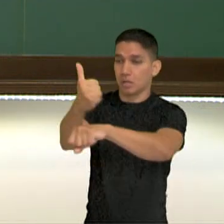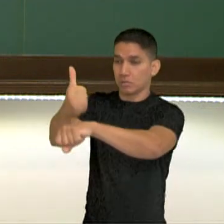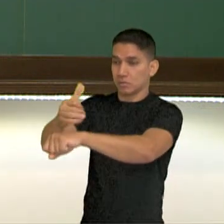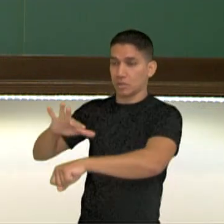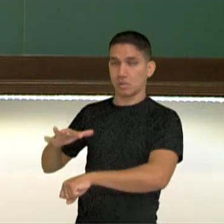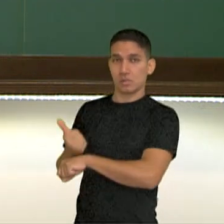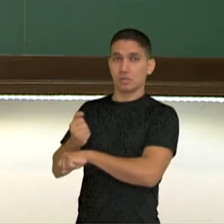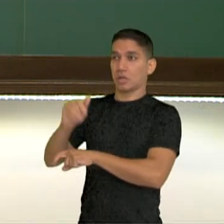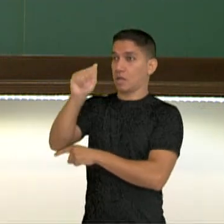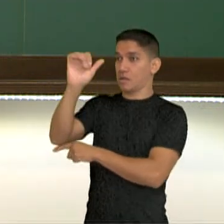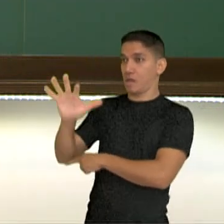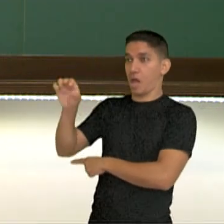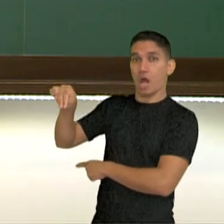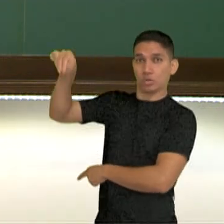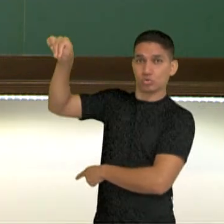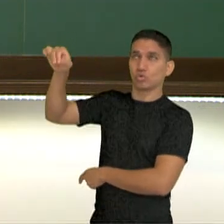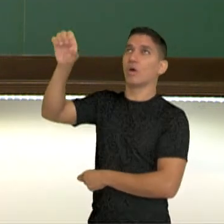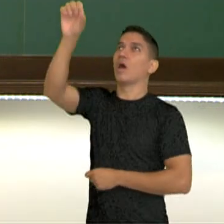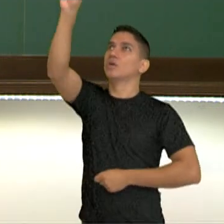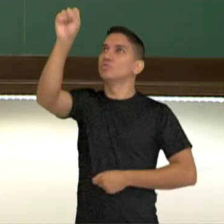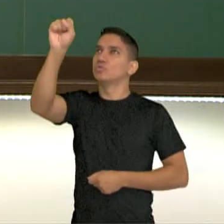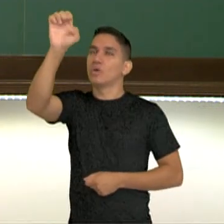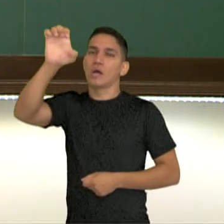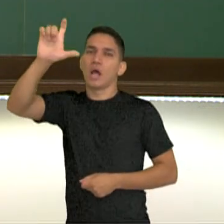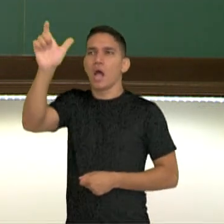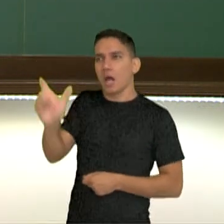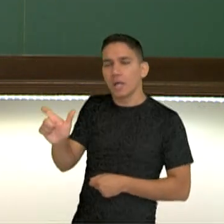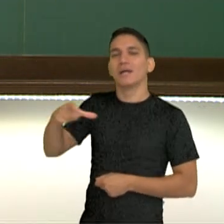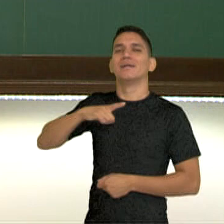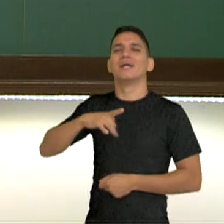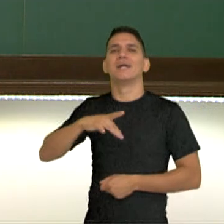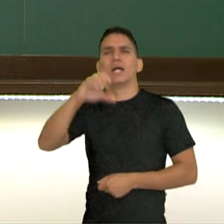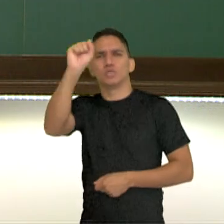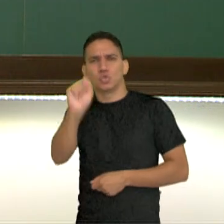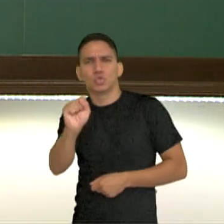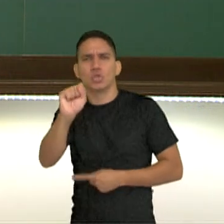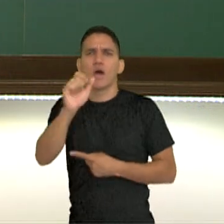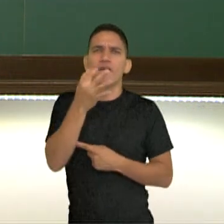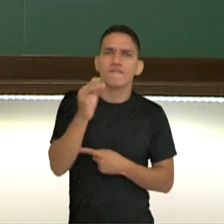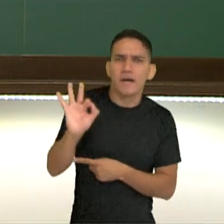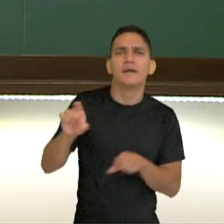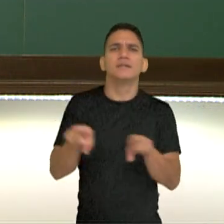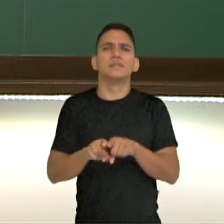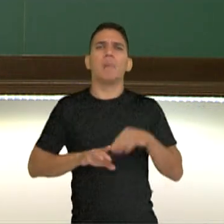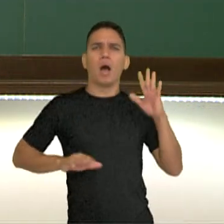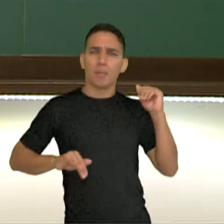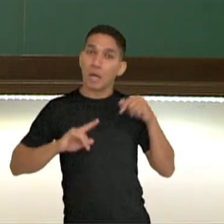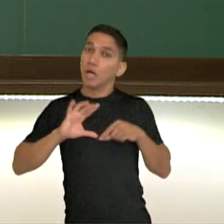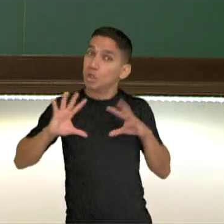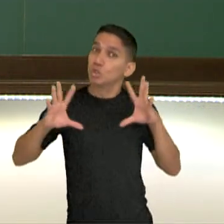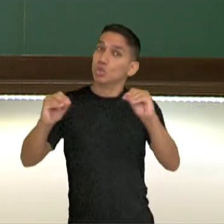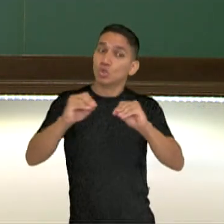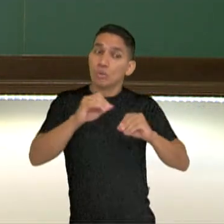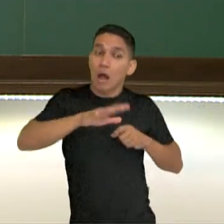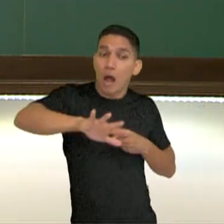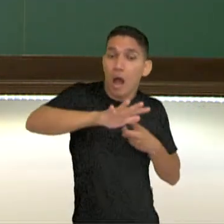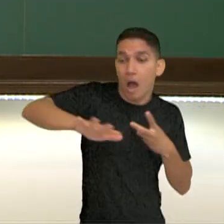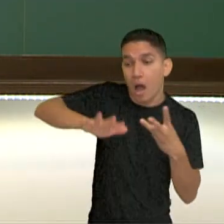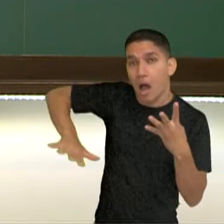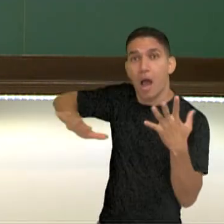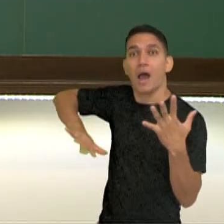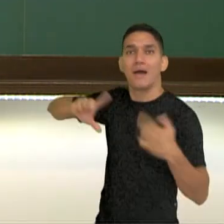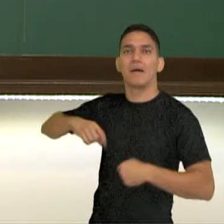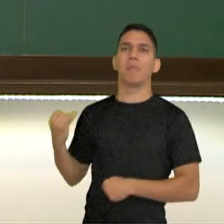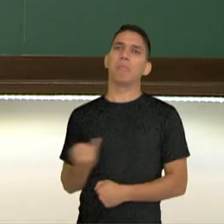África, no sul da Itália, no sul da França e na Espanha. E isso vai ser importantíssimo para a gente entender a